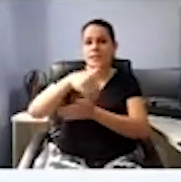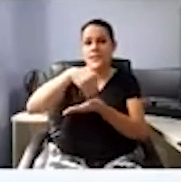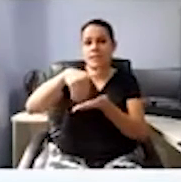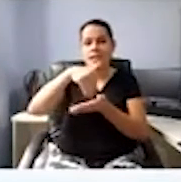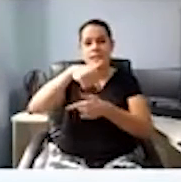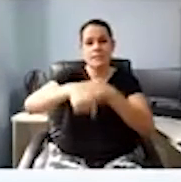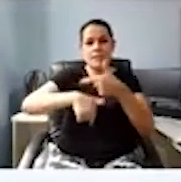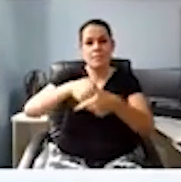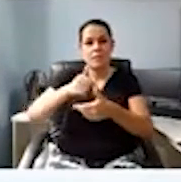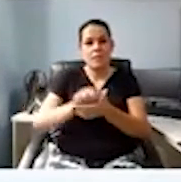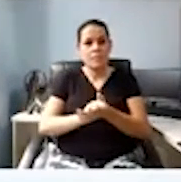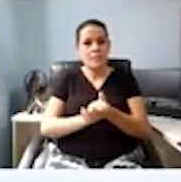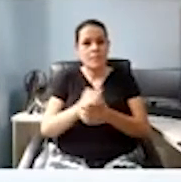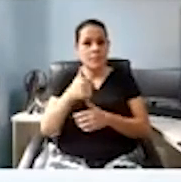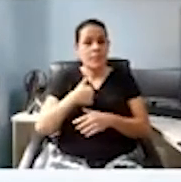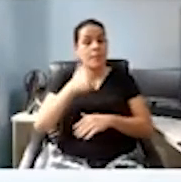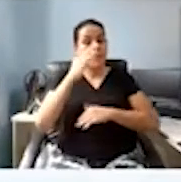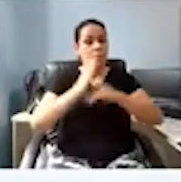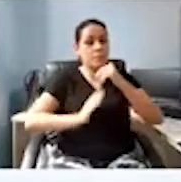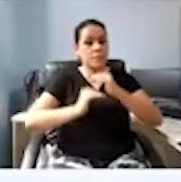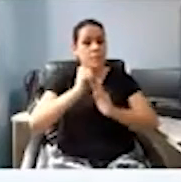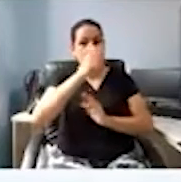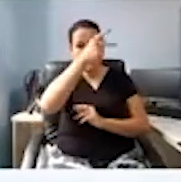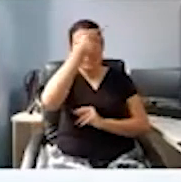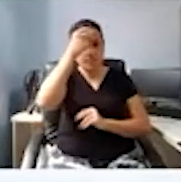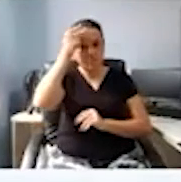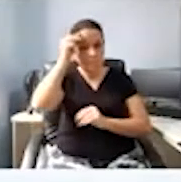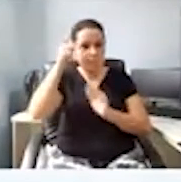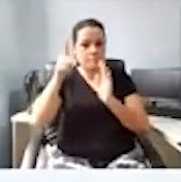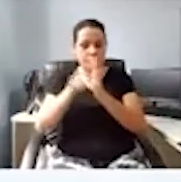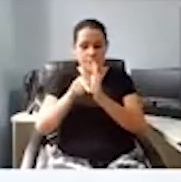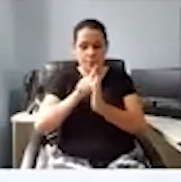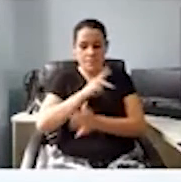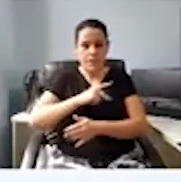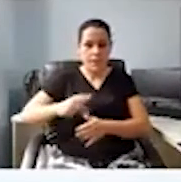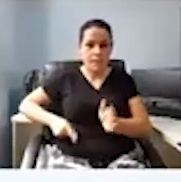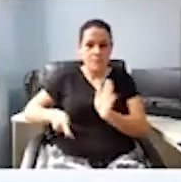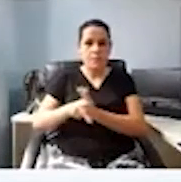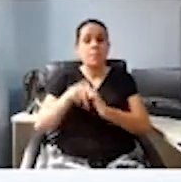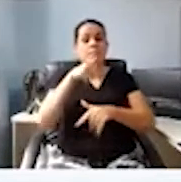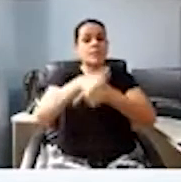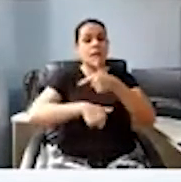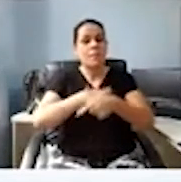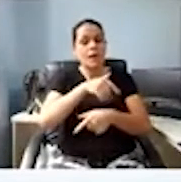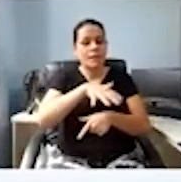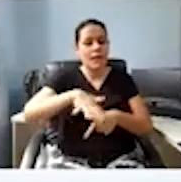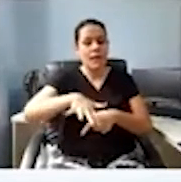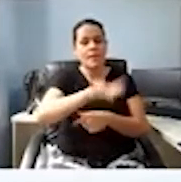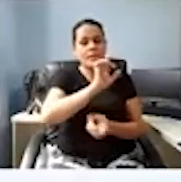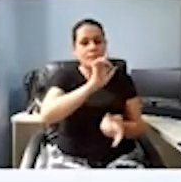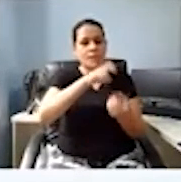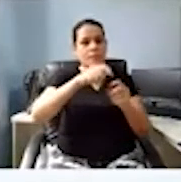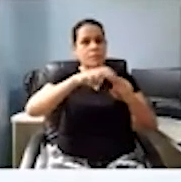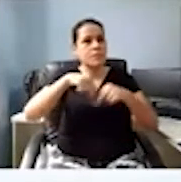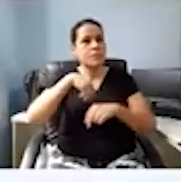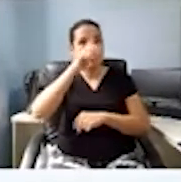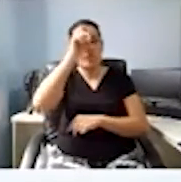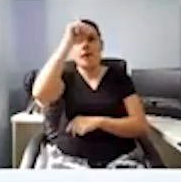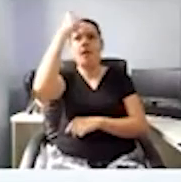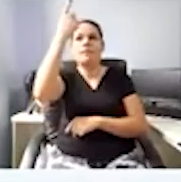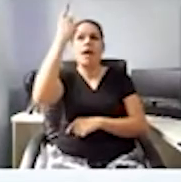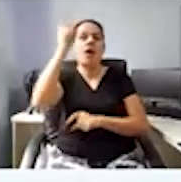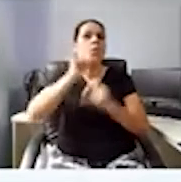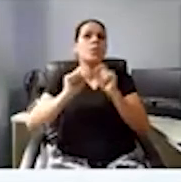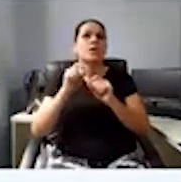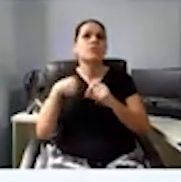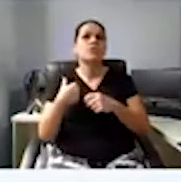Eu, como presidente da associação, que sempre tive no meio da comunidade, também sou metalúrgico, eu tenho uma ideia de novo de a gente voltar